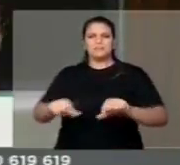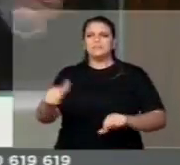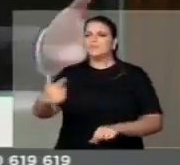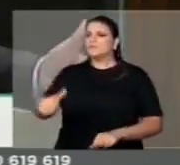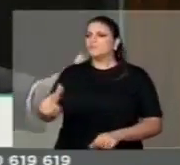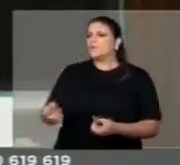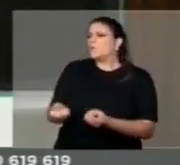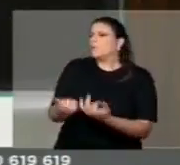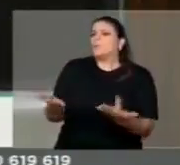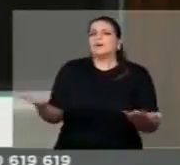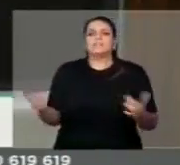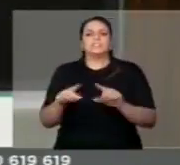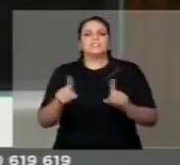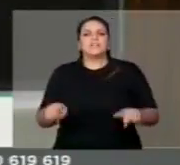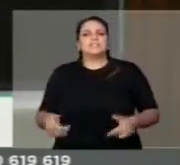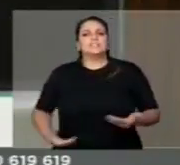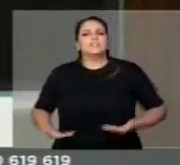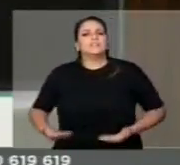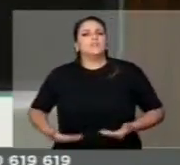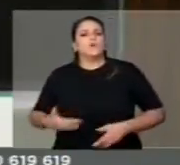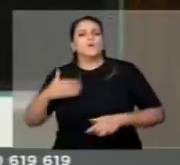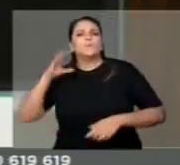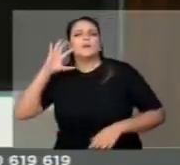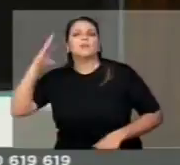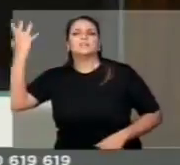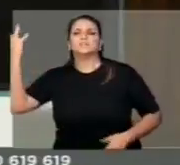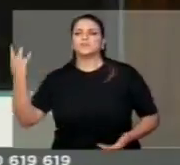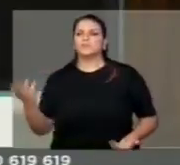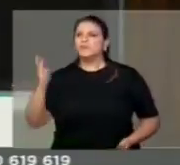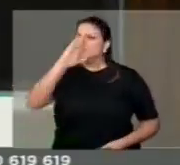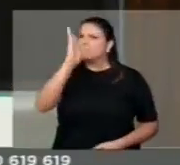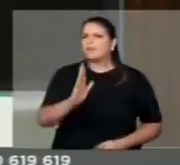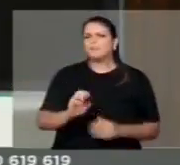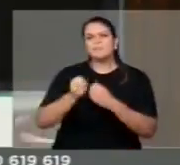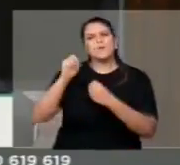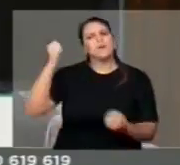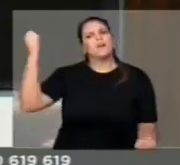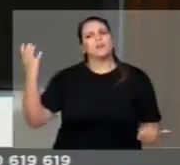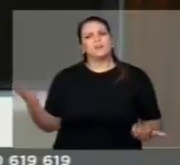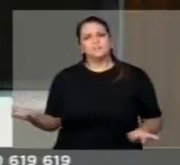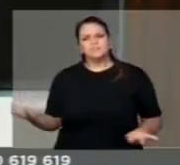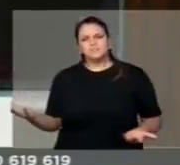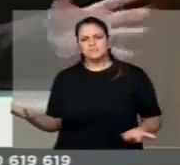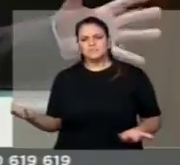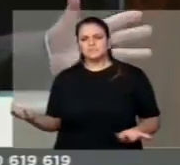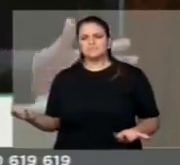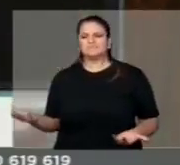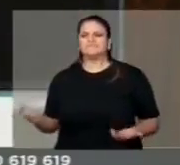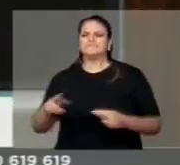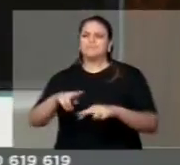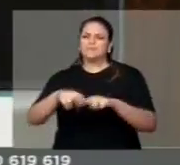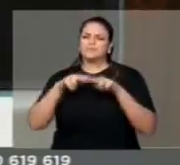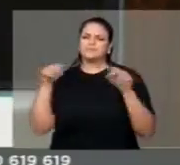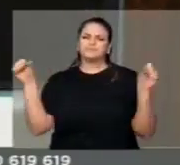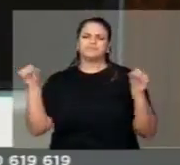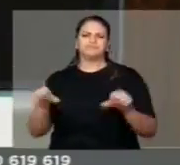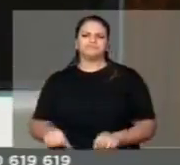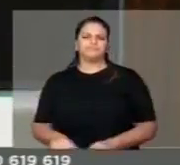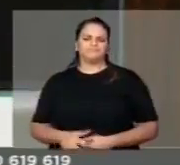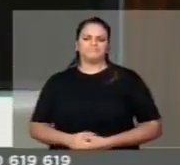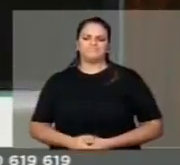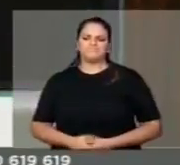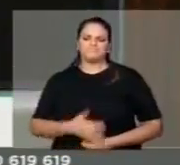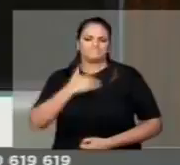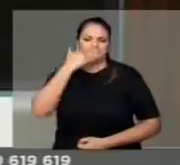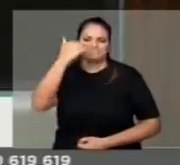talvez, necessários para cuidarem desse Brasil enorme, são muitos portos, e estrangulou, e a coisa não anda. Está